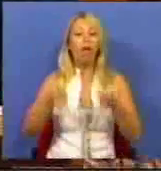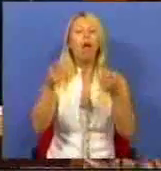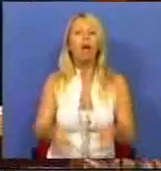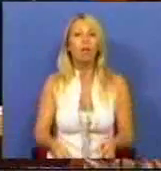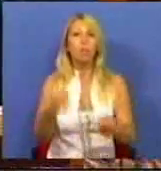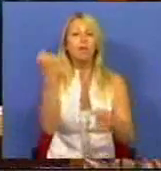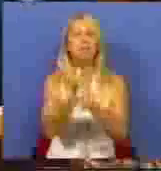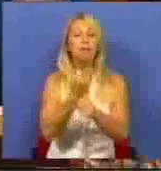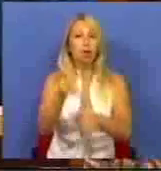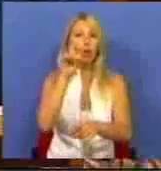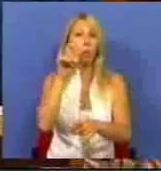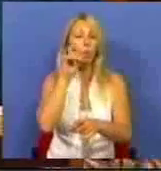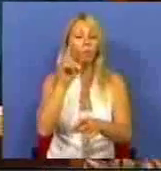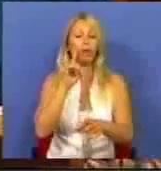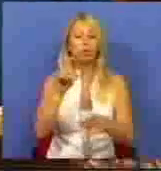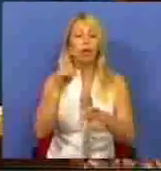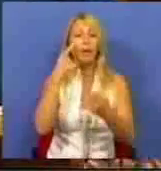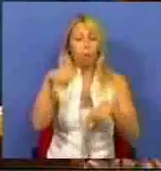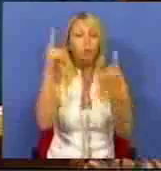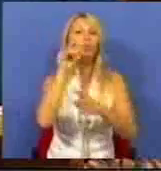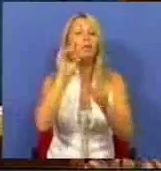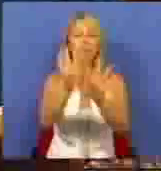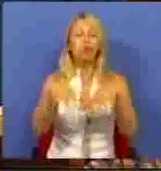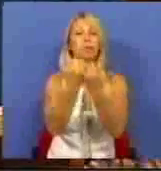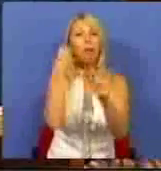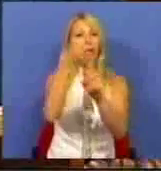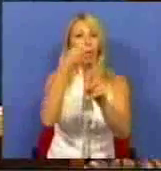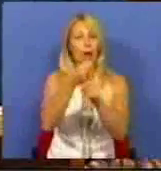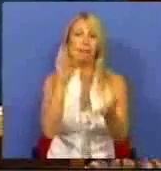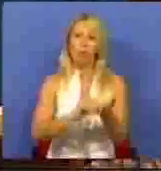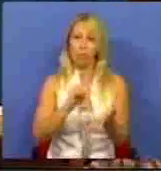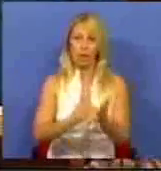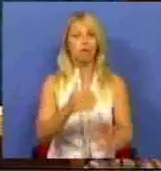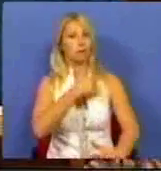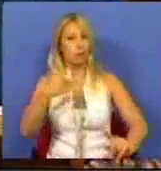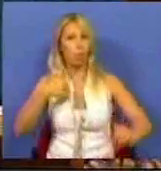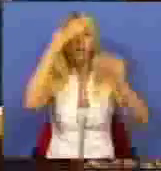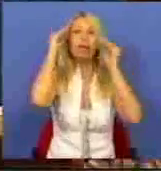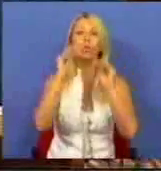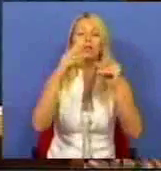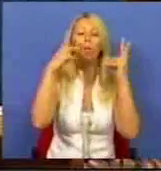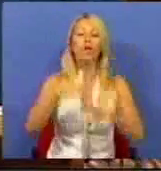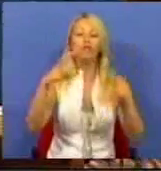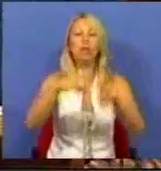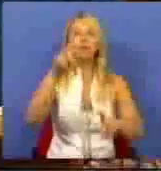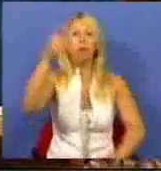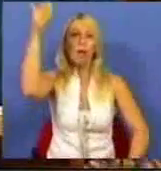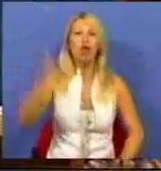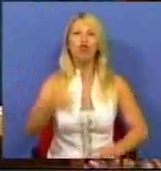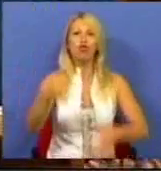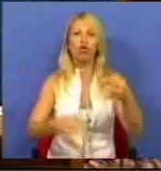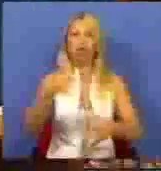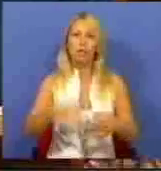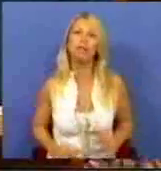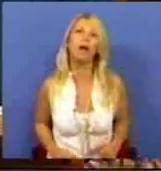de proteção social e combate à pobreza, de saúde, de educação, de investigação e de justiça, bem como